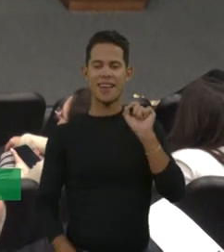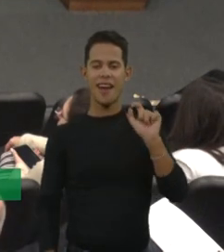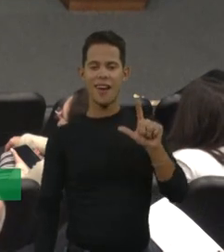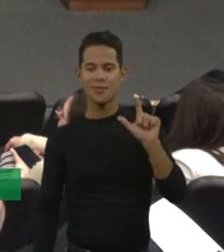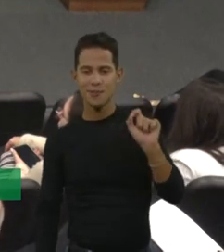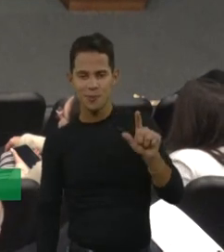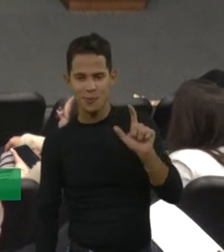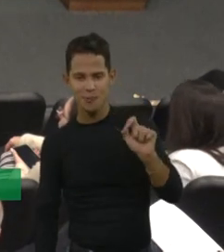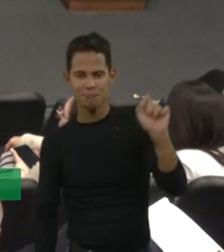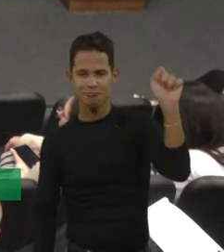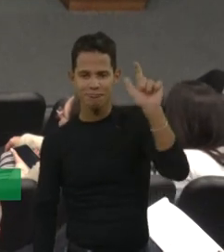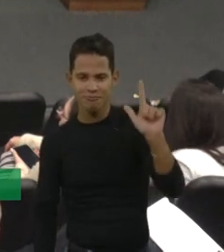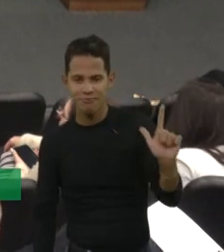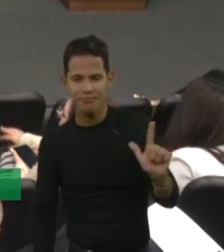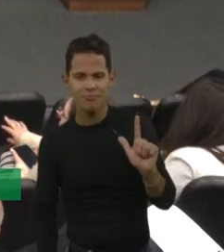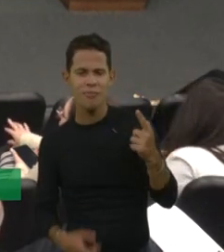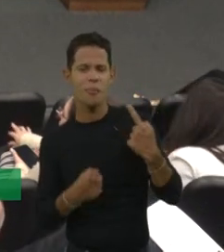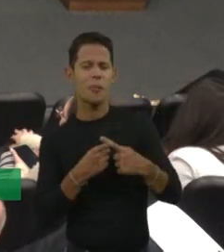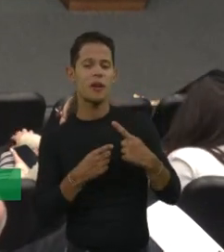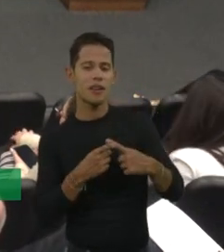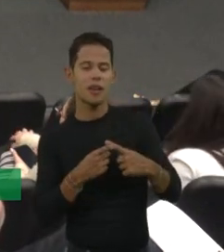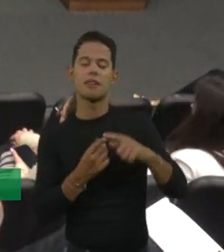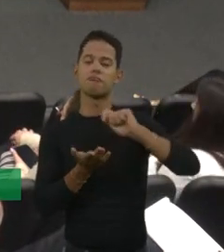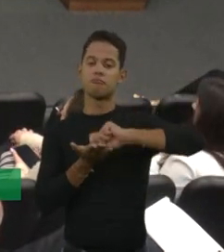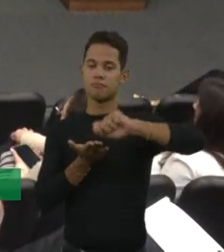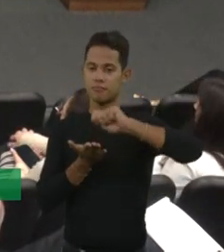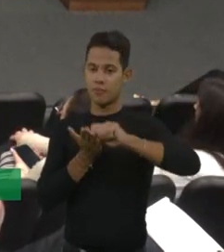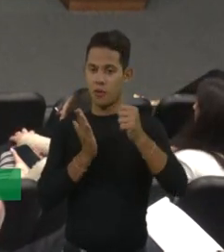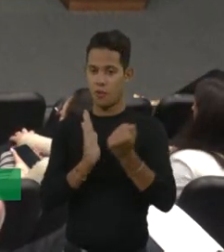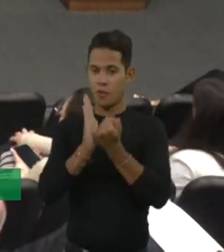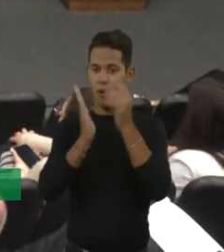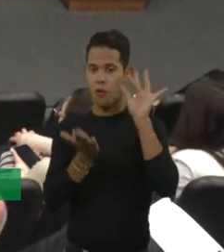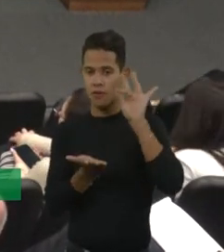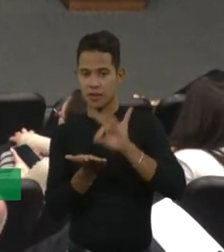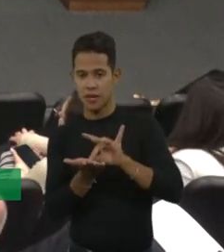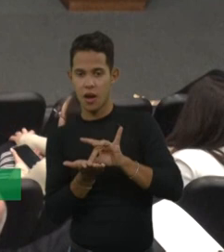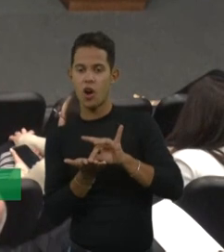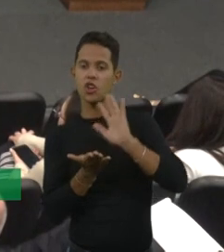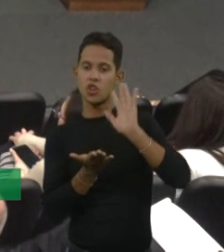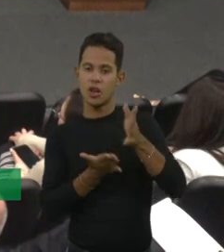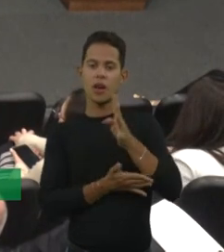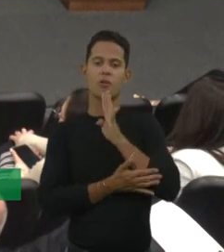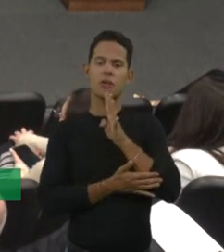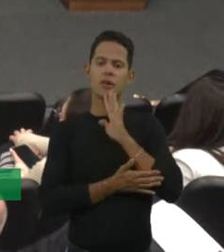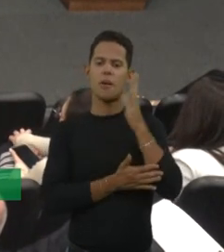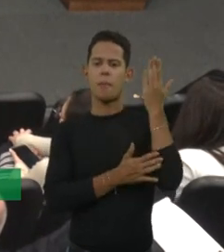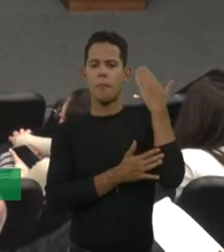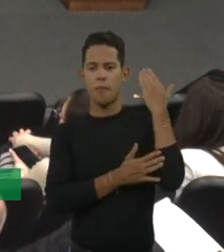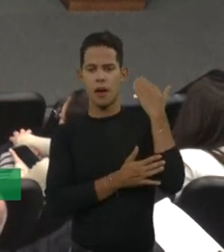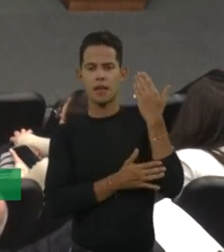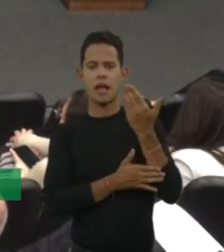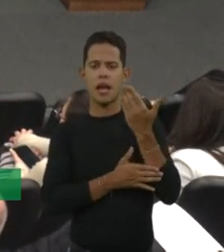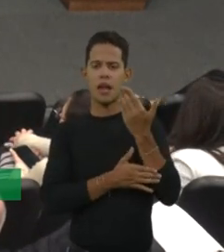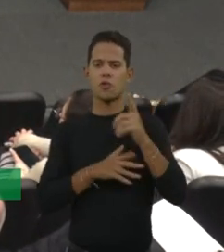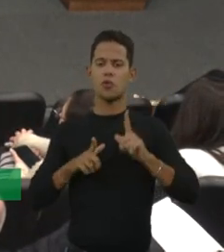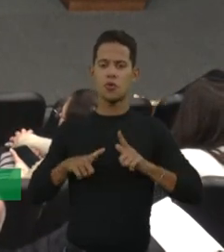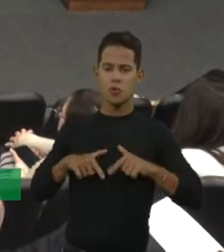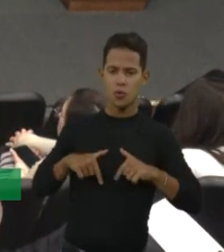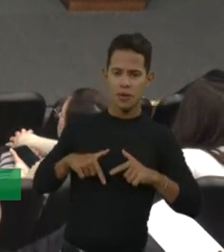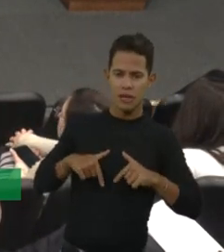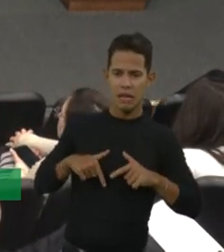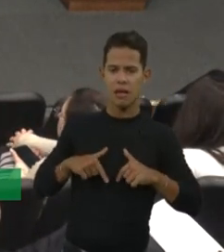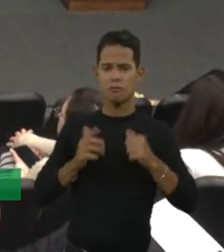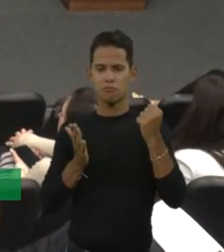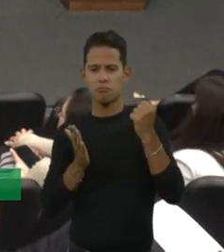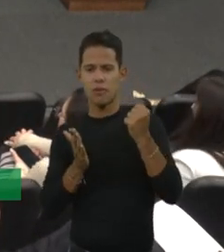descrita oficialmente, porque ela já era conhecida desde a época dos registros judaicos, em meninos que iam fazer